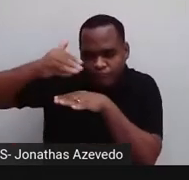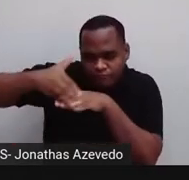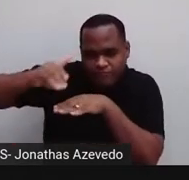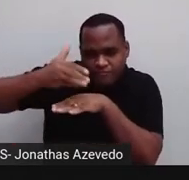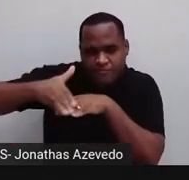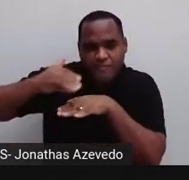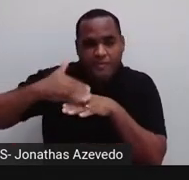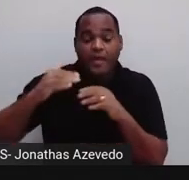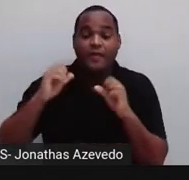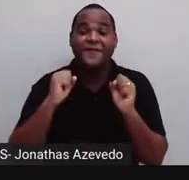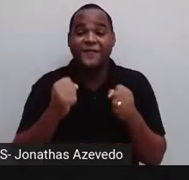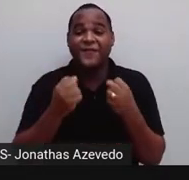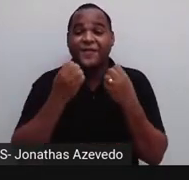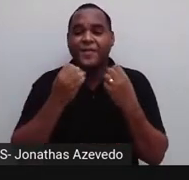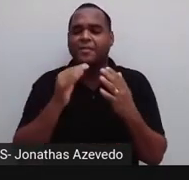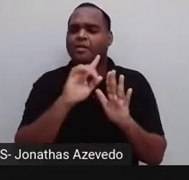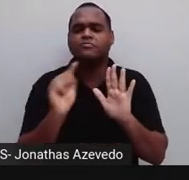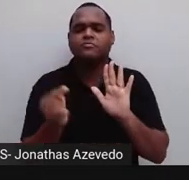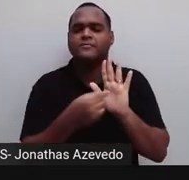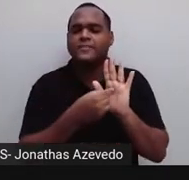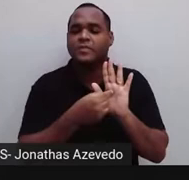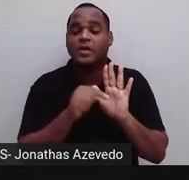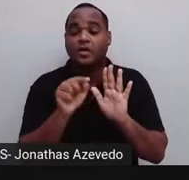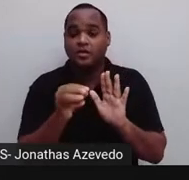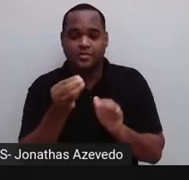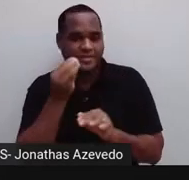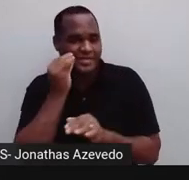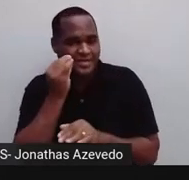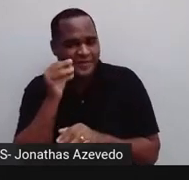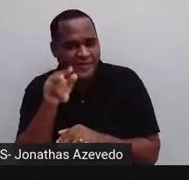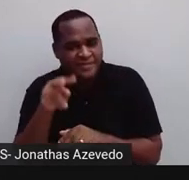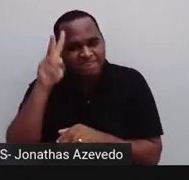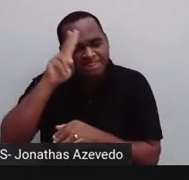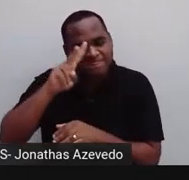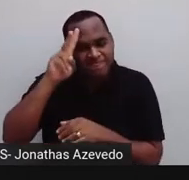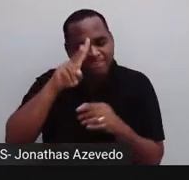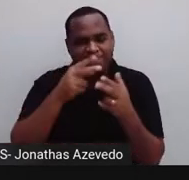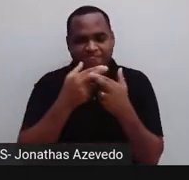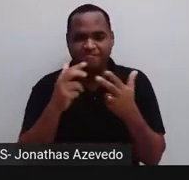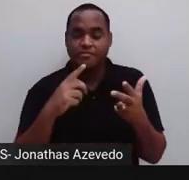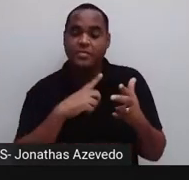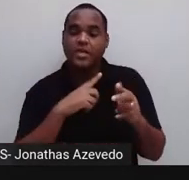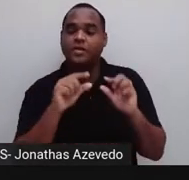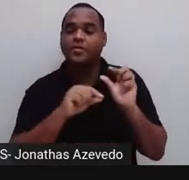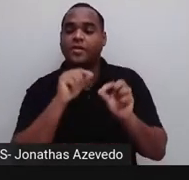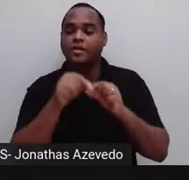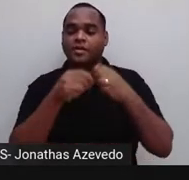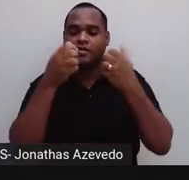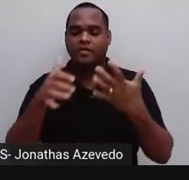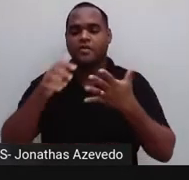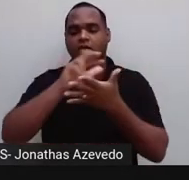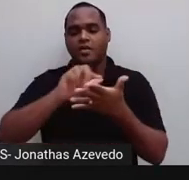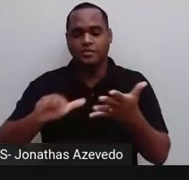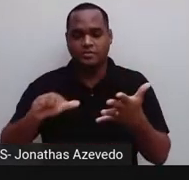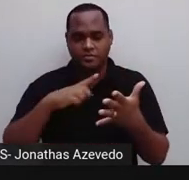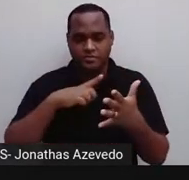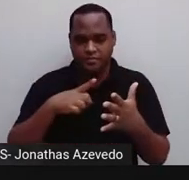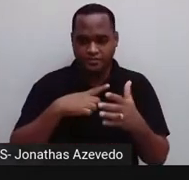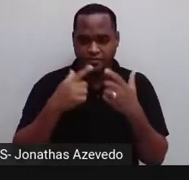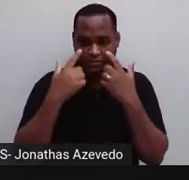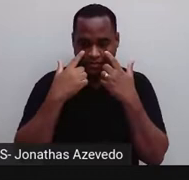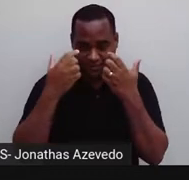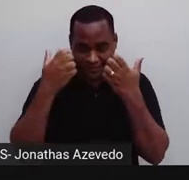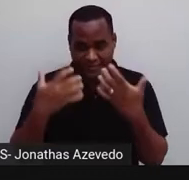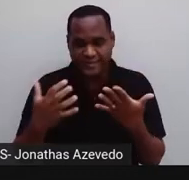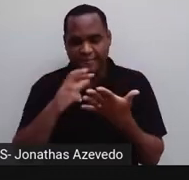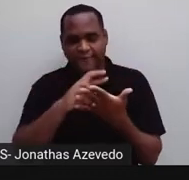o objetivo de tentar fazer com que você lembrasse de coisas que você tivesse visto em aula,